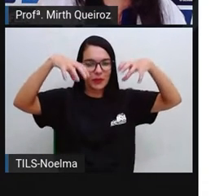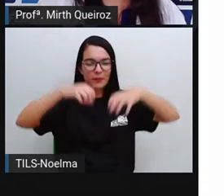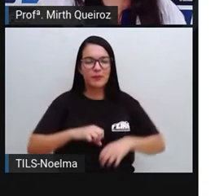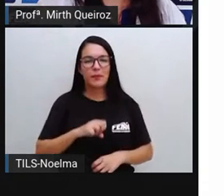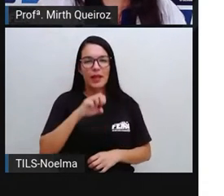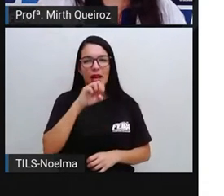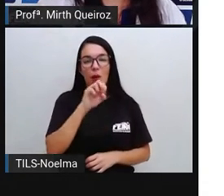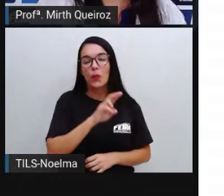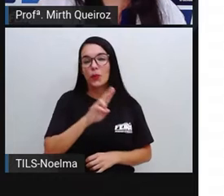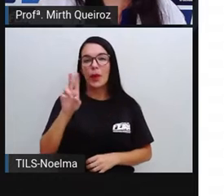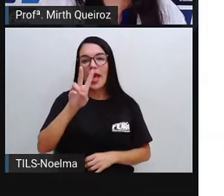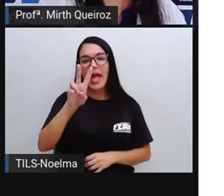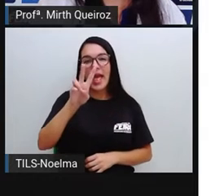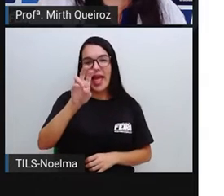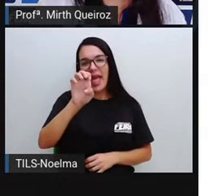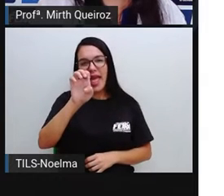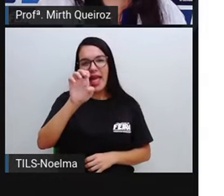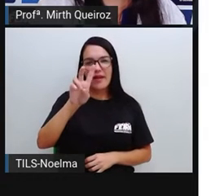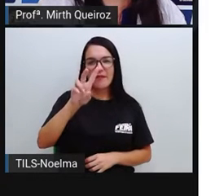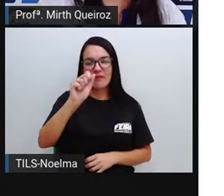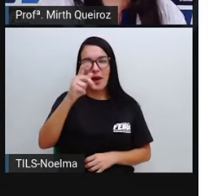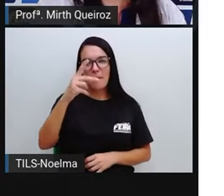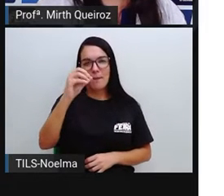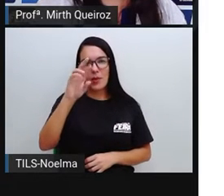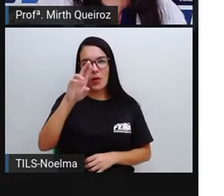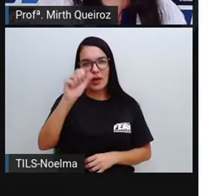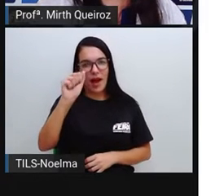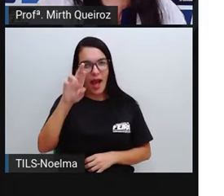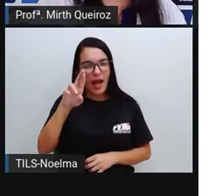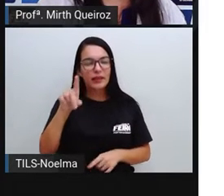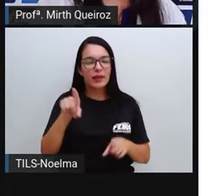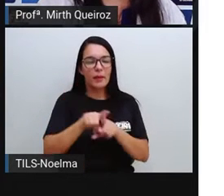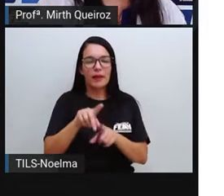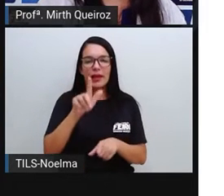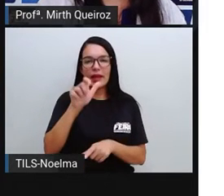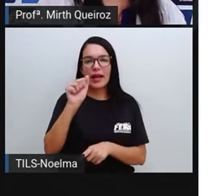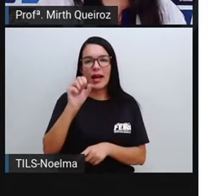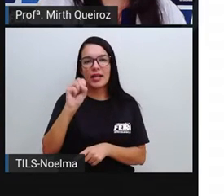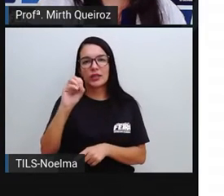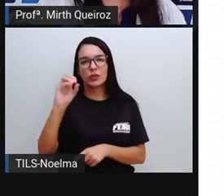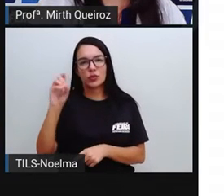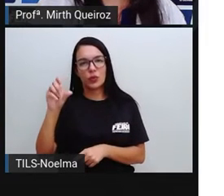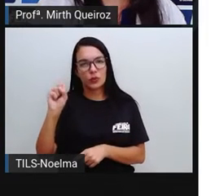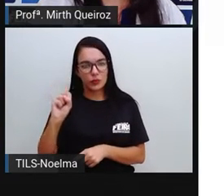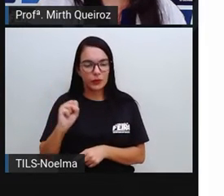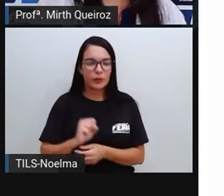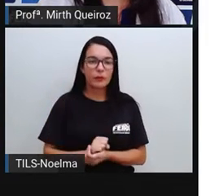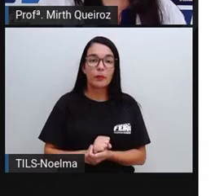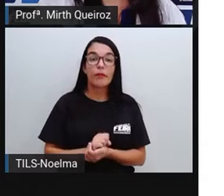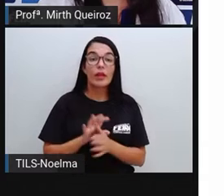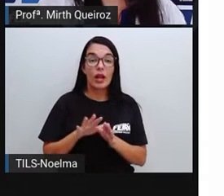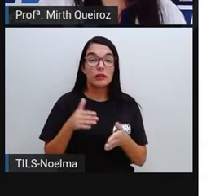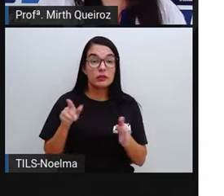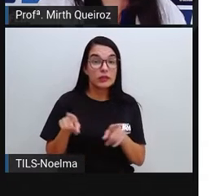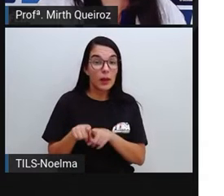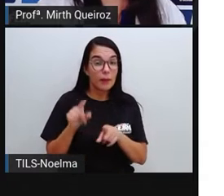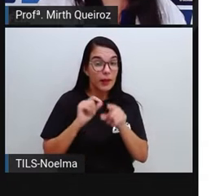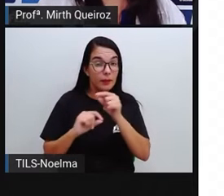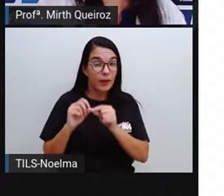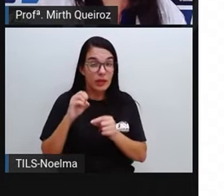evaporando, está no estado gasoso A temperatura influenciará nessa proximidade e